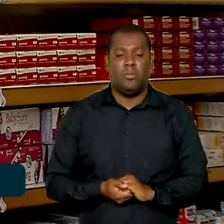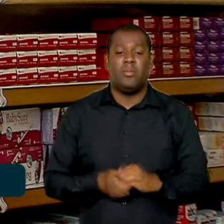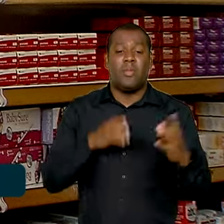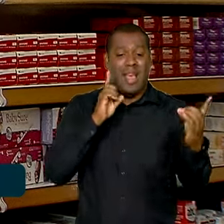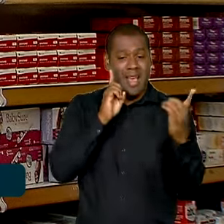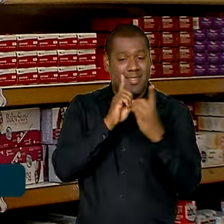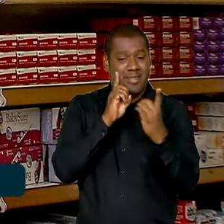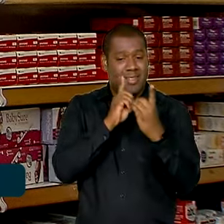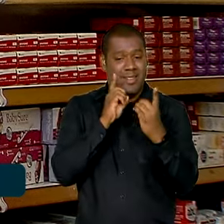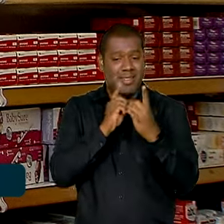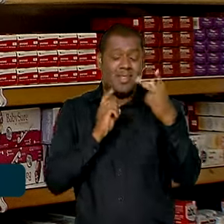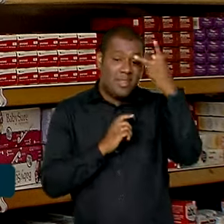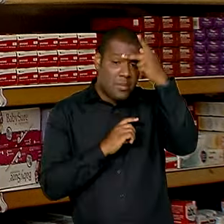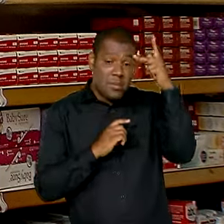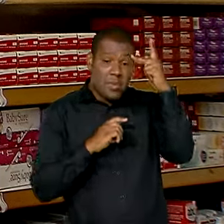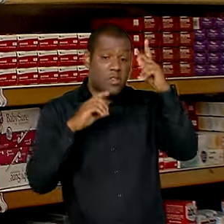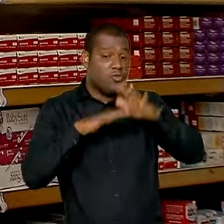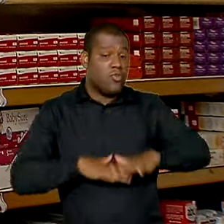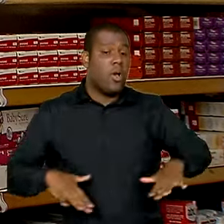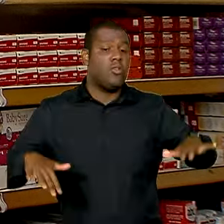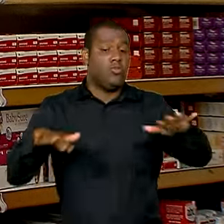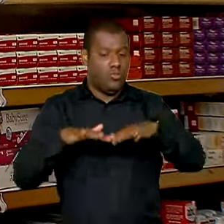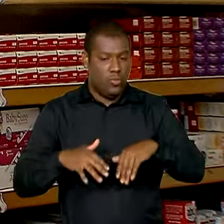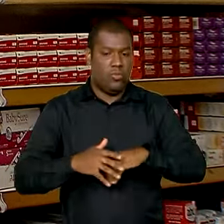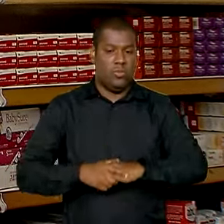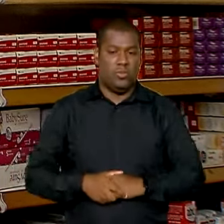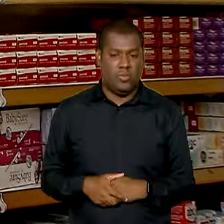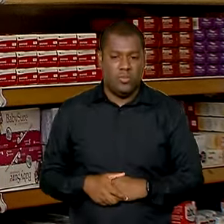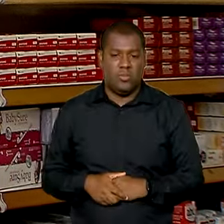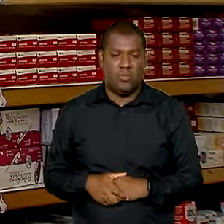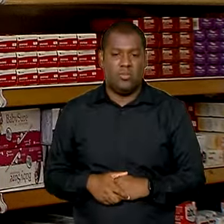a maioria das pessoas que às vezes gostam mais de outro tipo de absorvente.